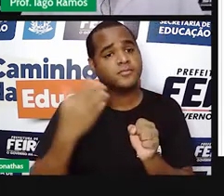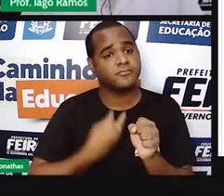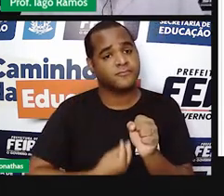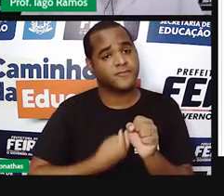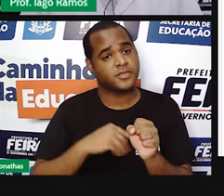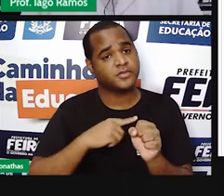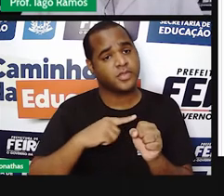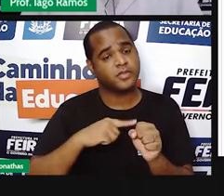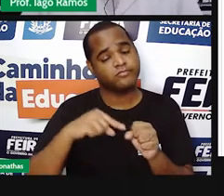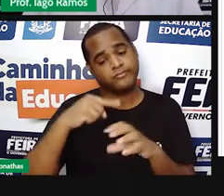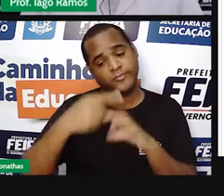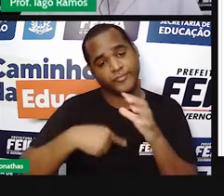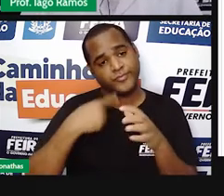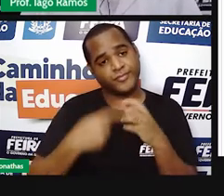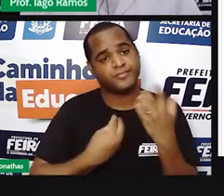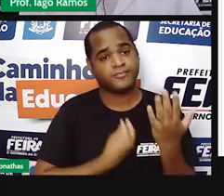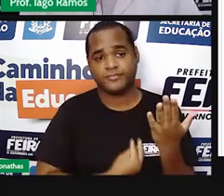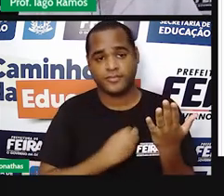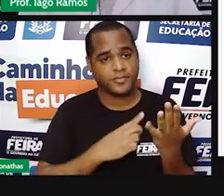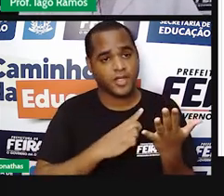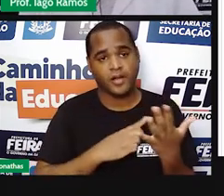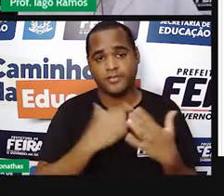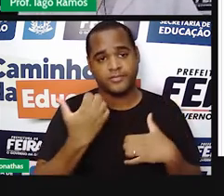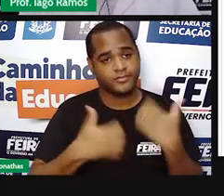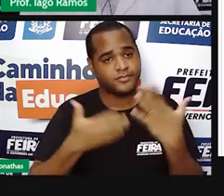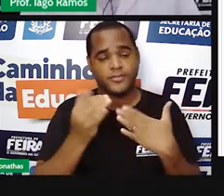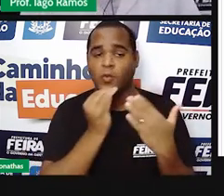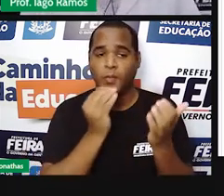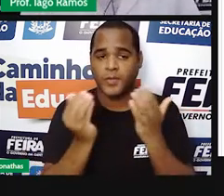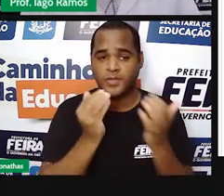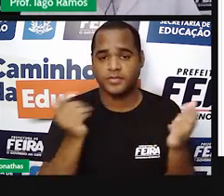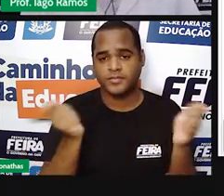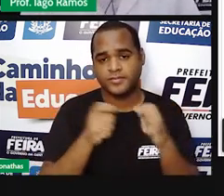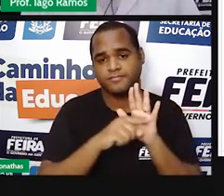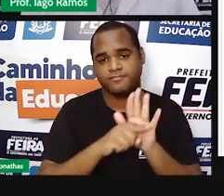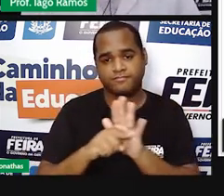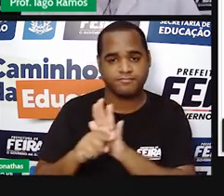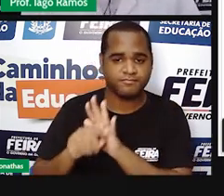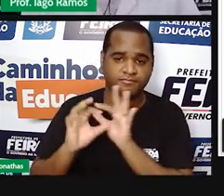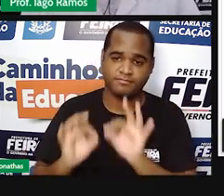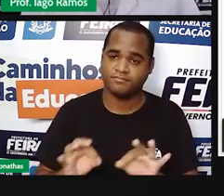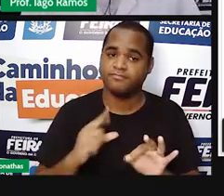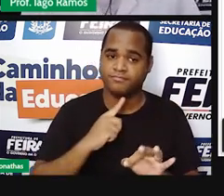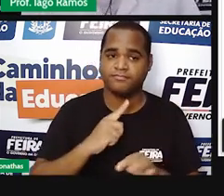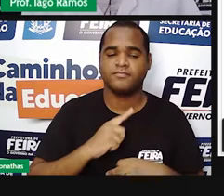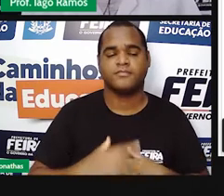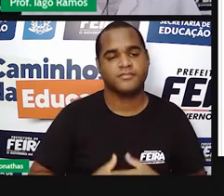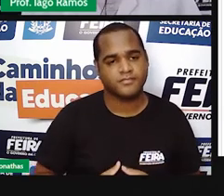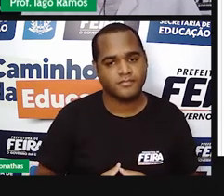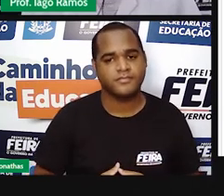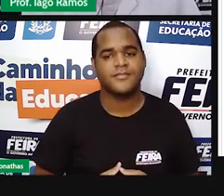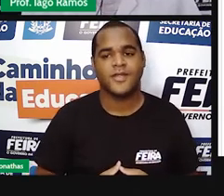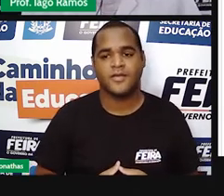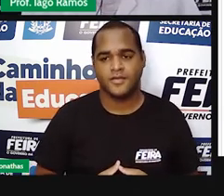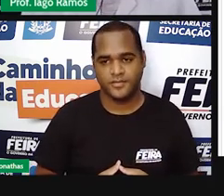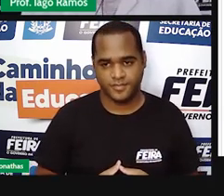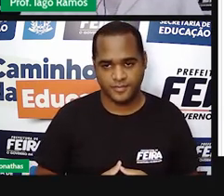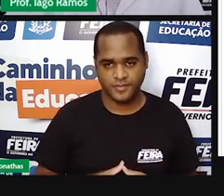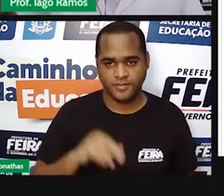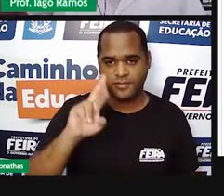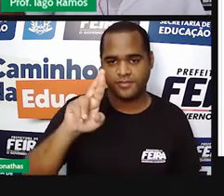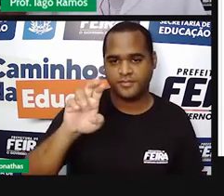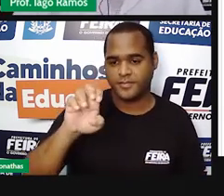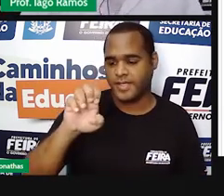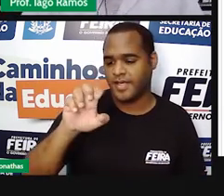essas situações inventadas que podem simular situações que possam acontecer no mundo real, ao real,